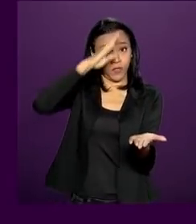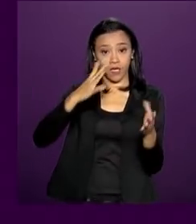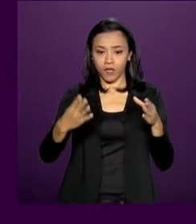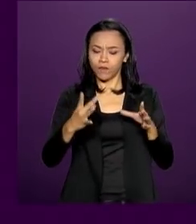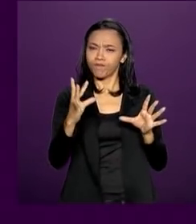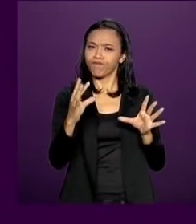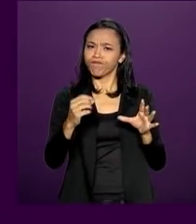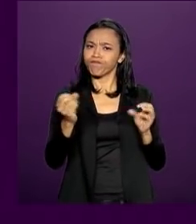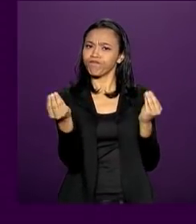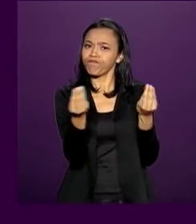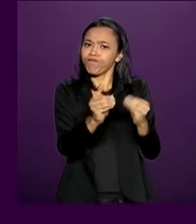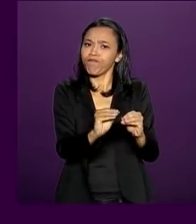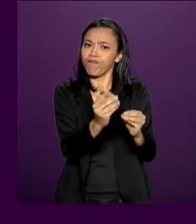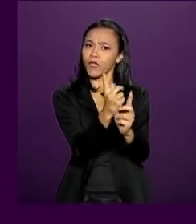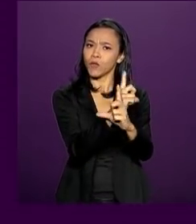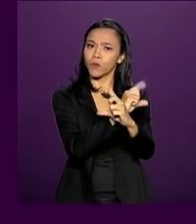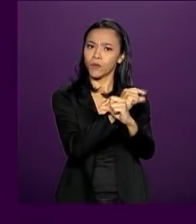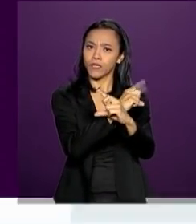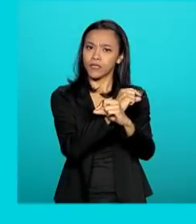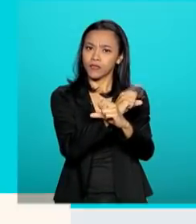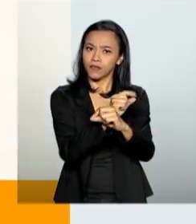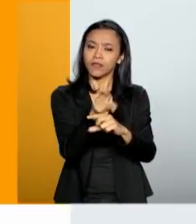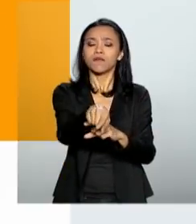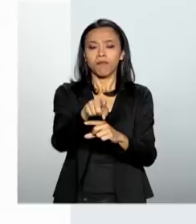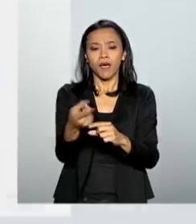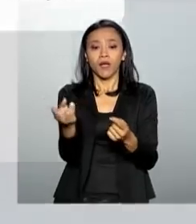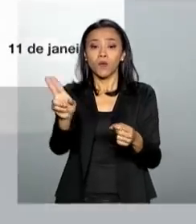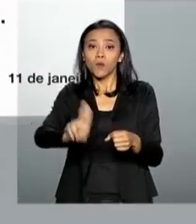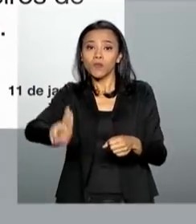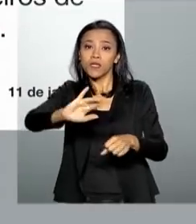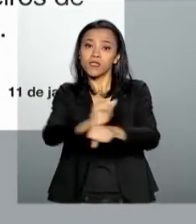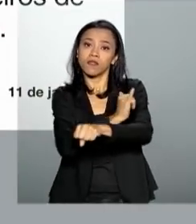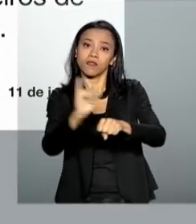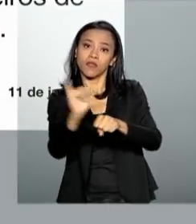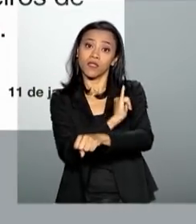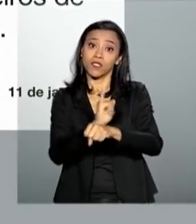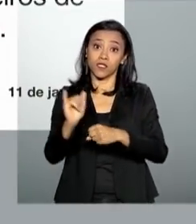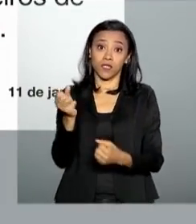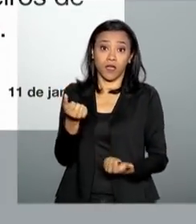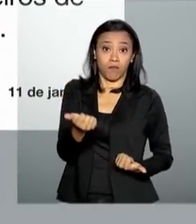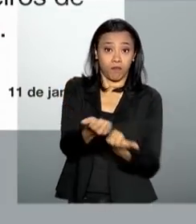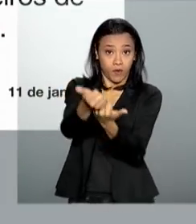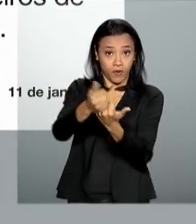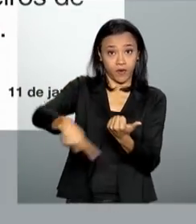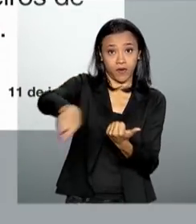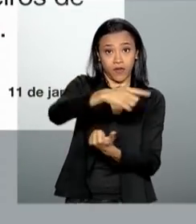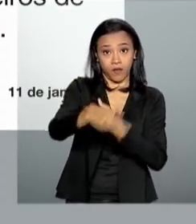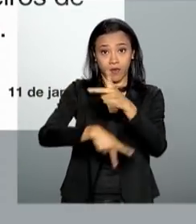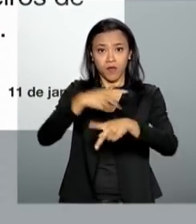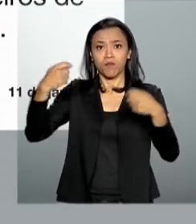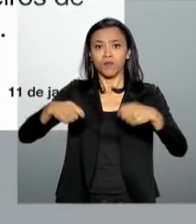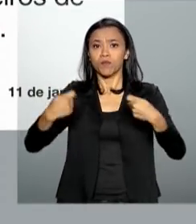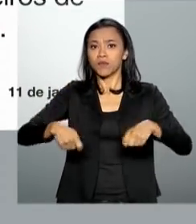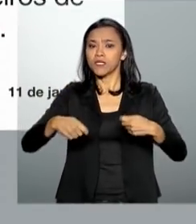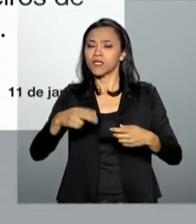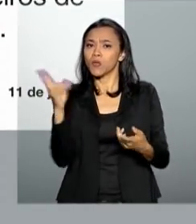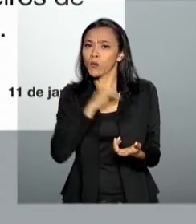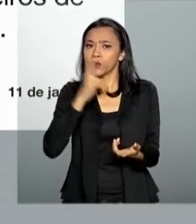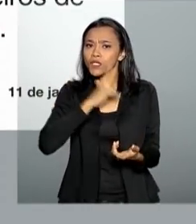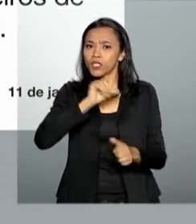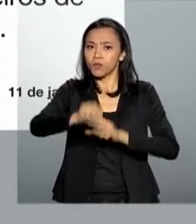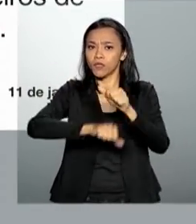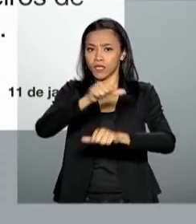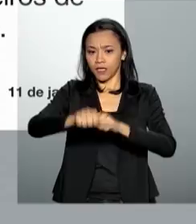para usar mecanismos que realmente defendam a população, é preciso mudanças na legislação, mudanças urgentes, inclusive